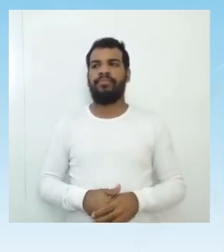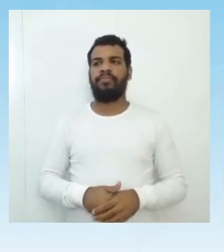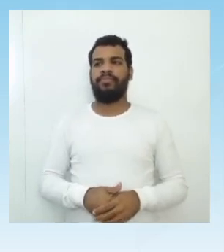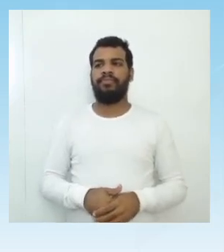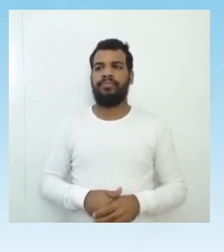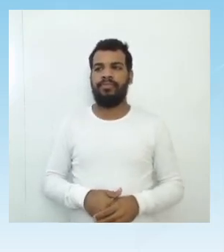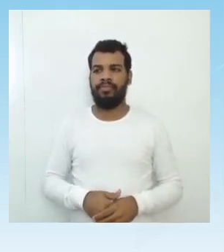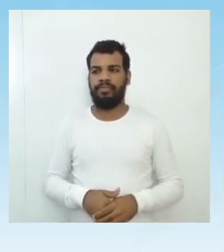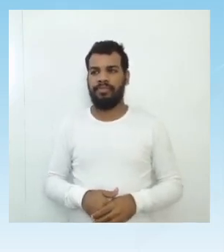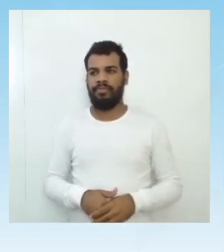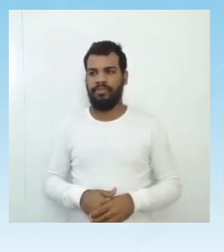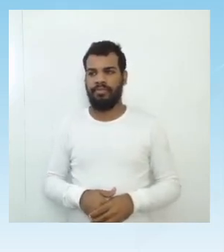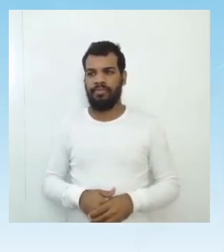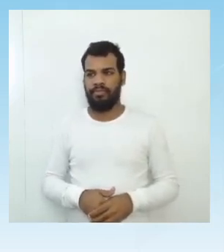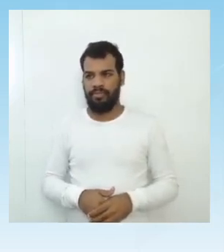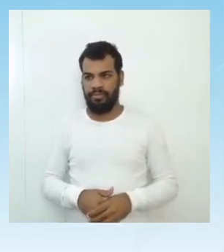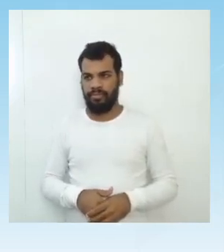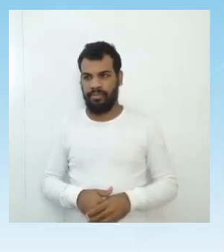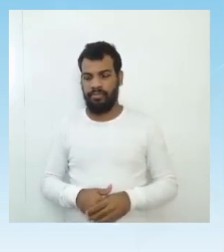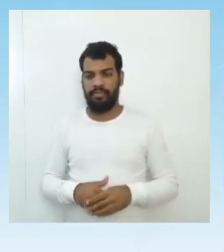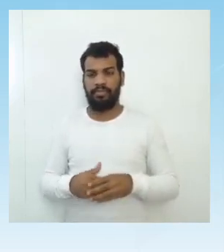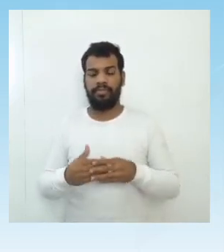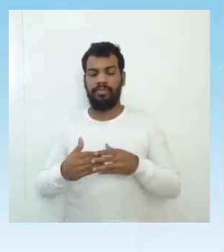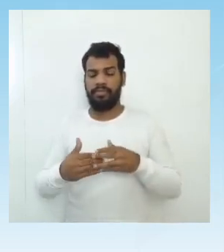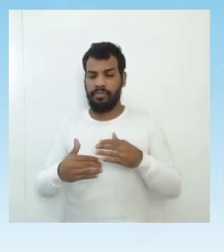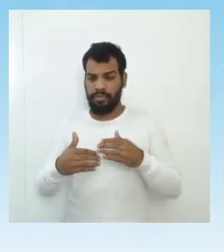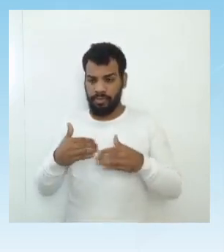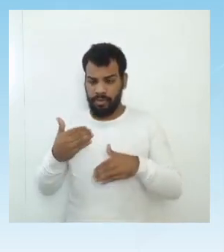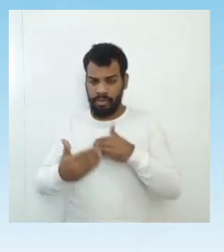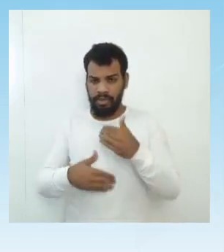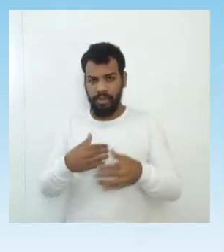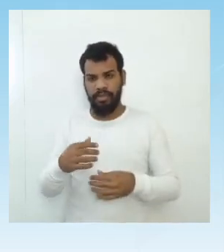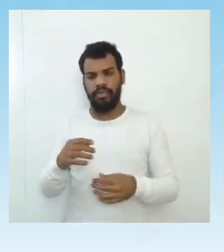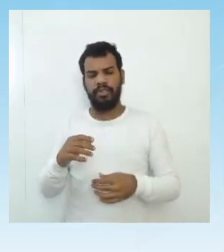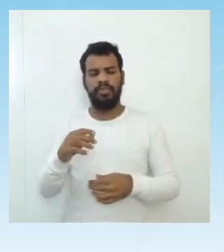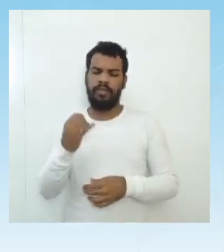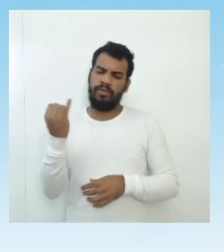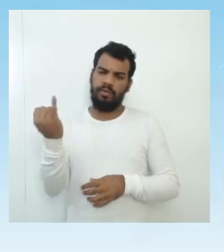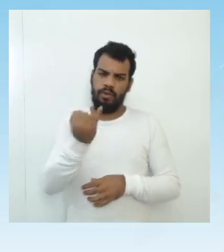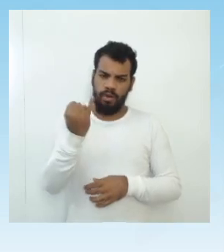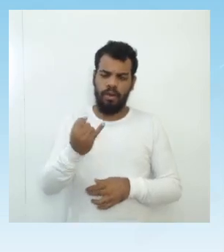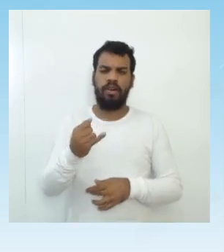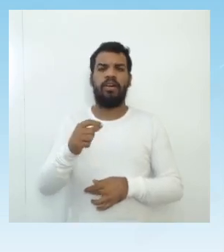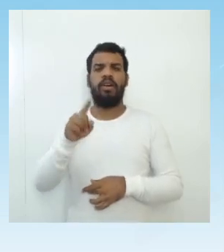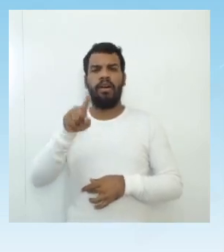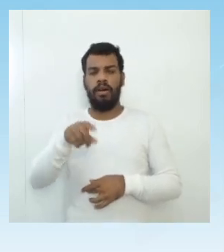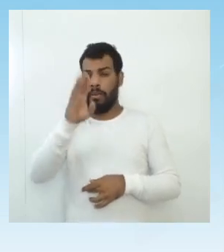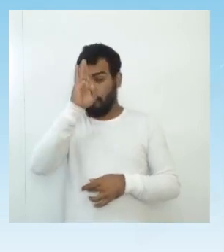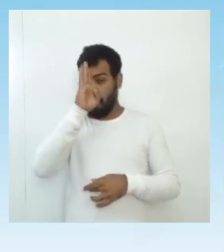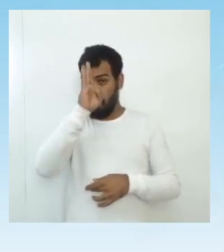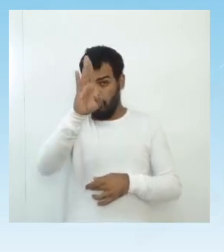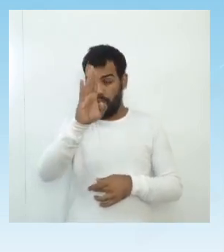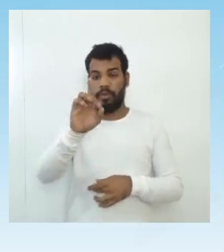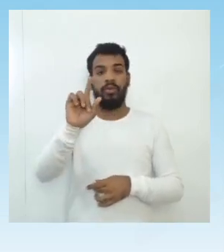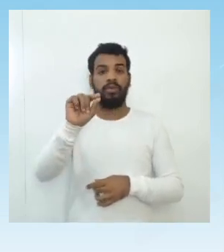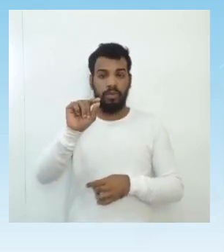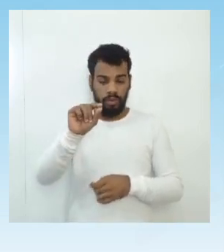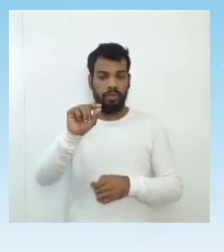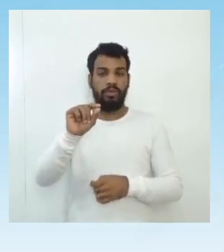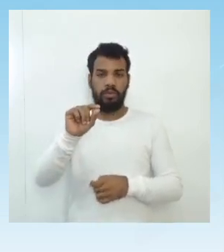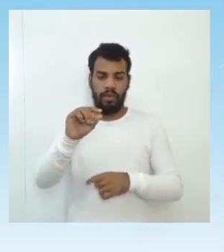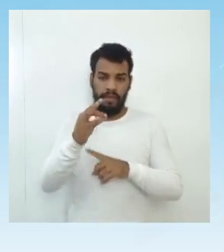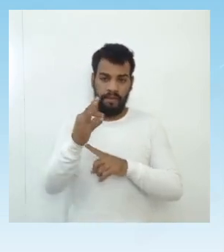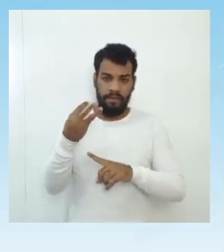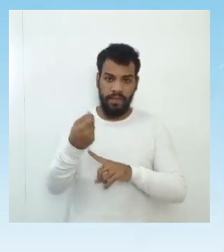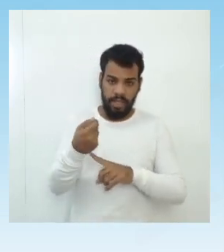da compressão das propriedades fundamentais da matéria, principalmente através da física